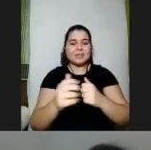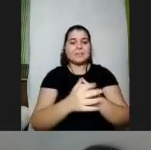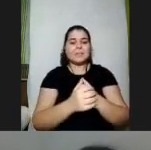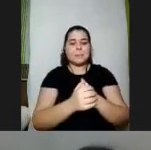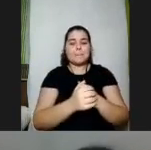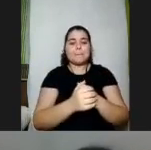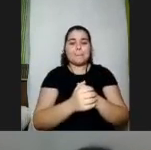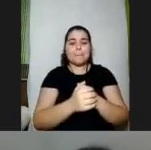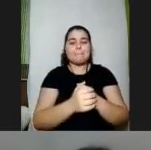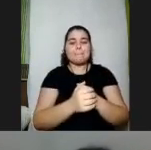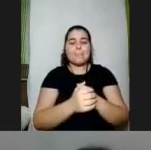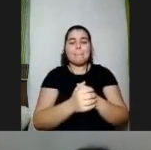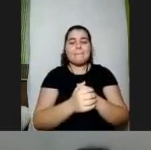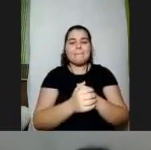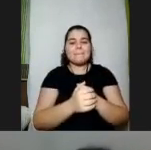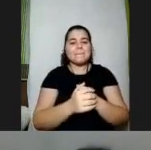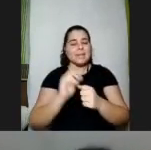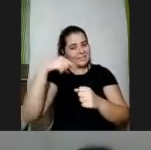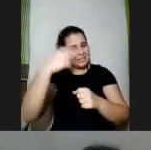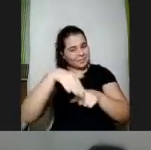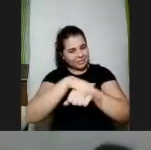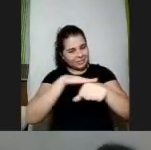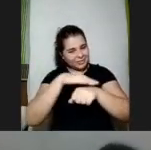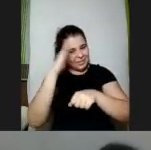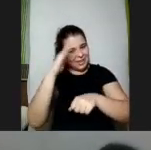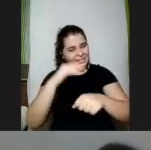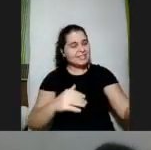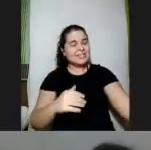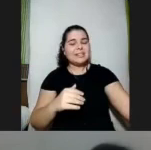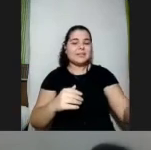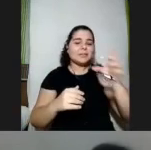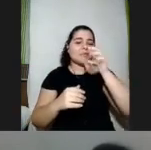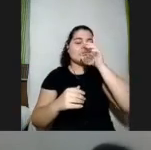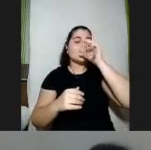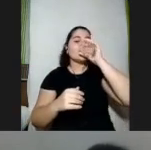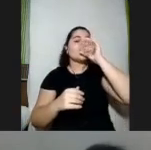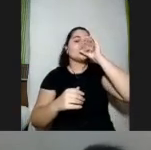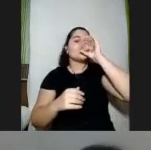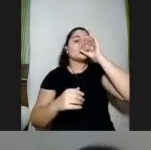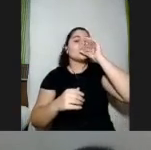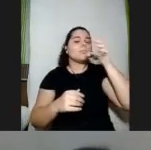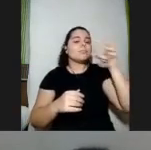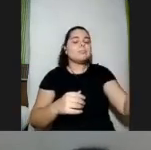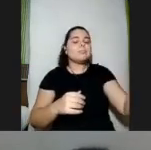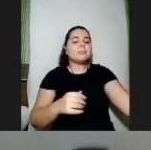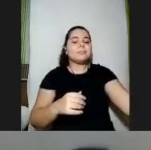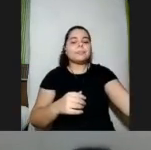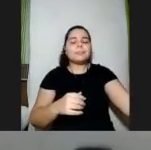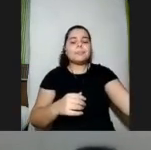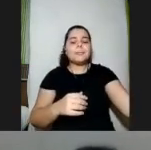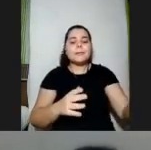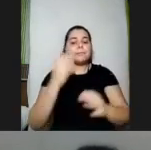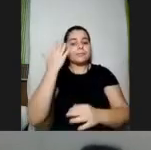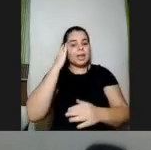super envolvida aqui e aí depois a gente conversa mais Maria acho que